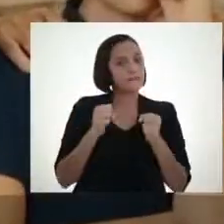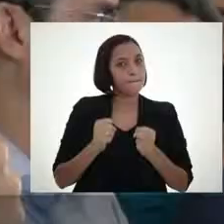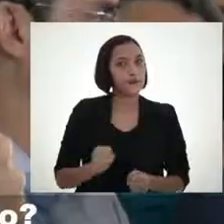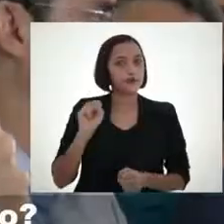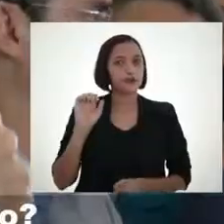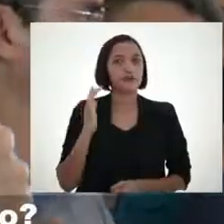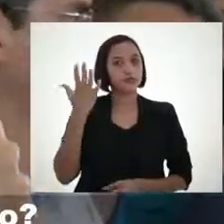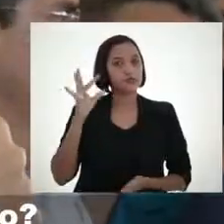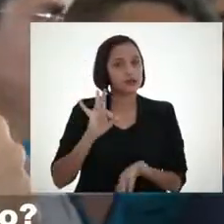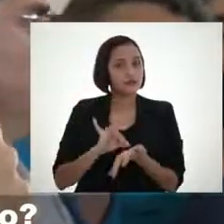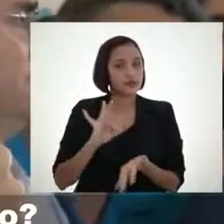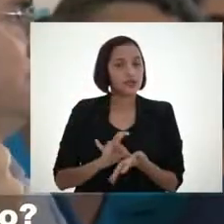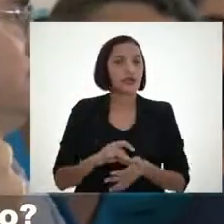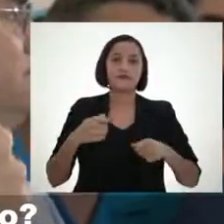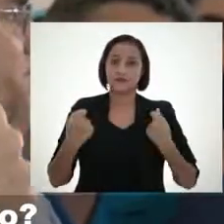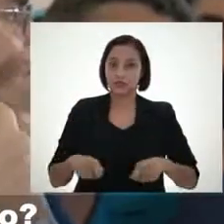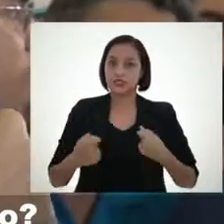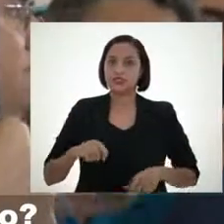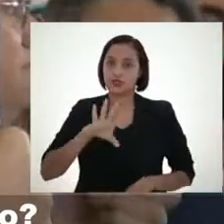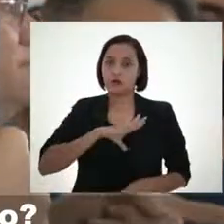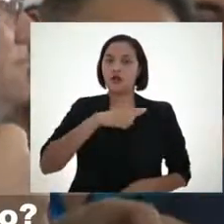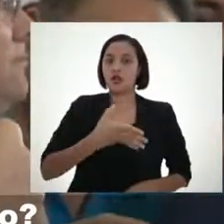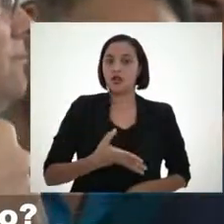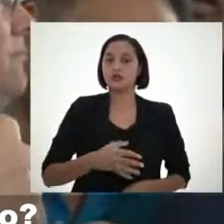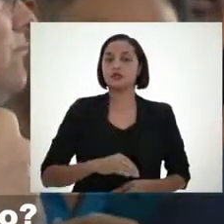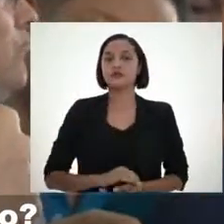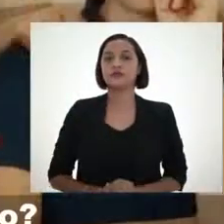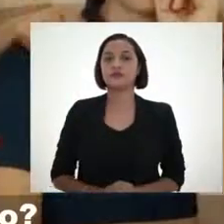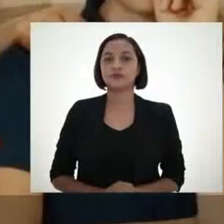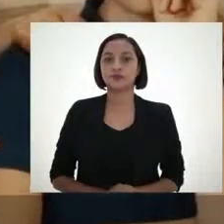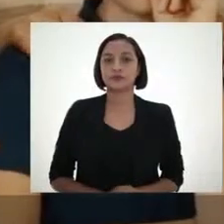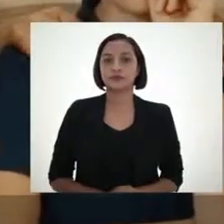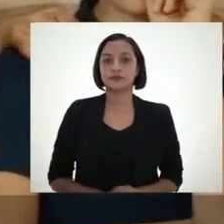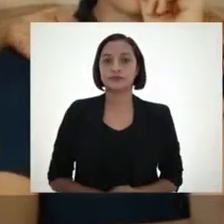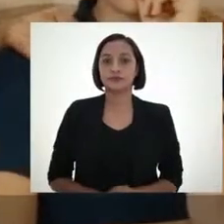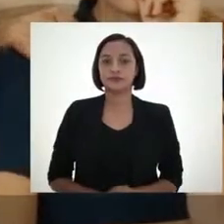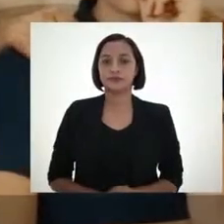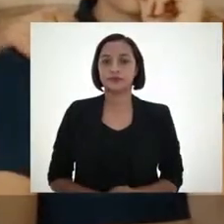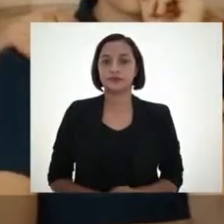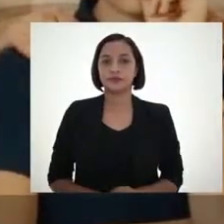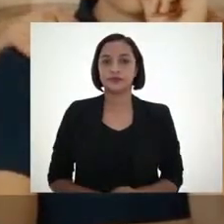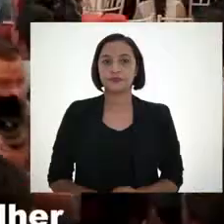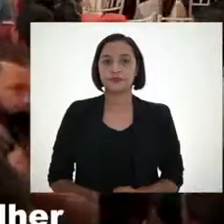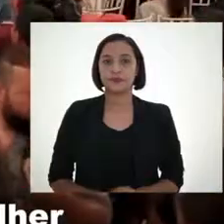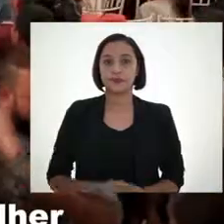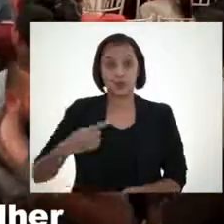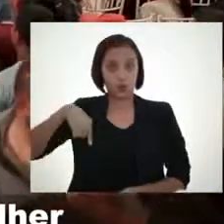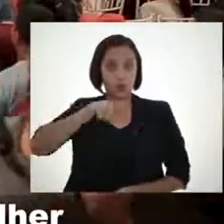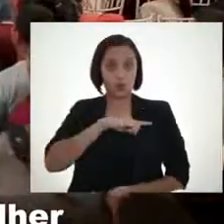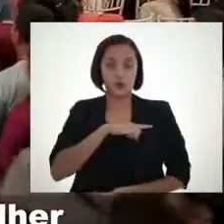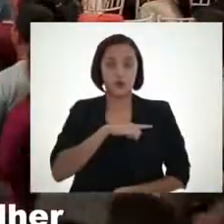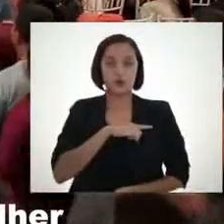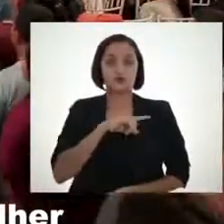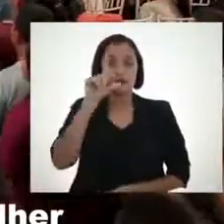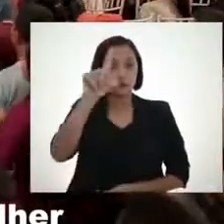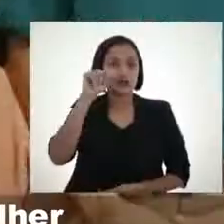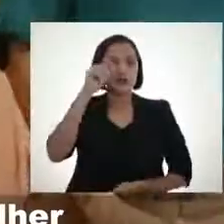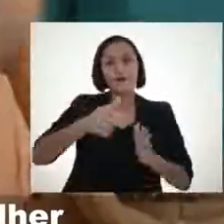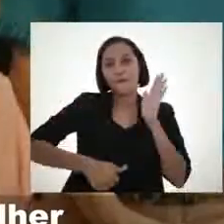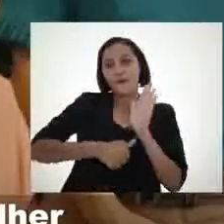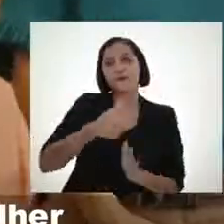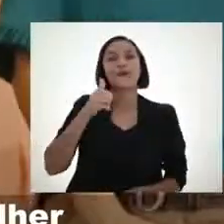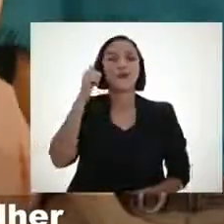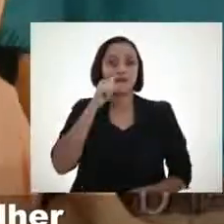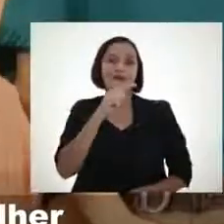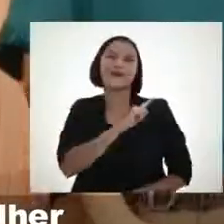fácil. Agora, falar o que pode ser feito, aí é para quem tem coragem. Nós vamos eleger